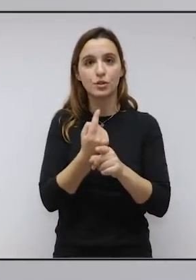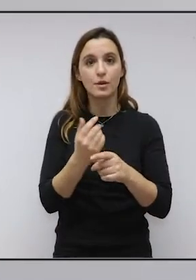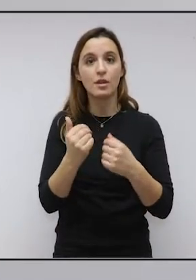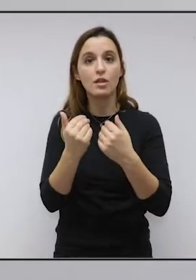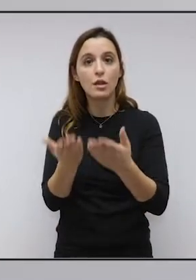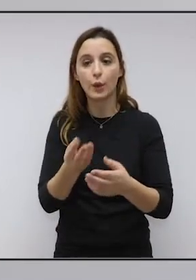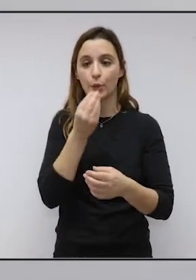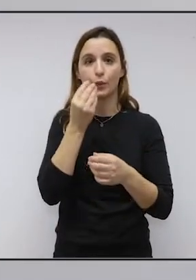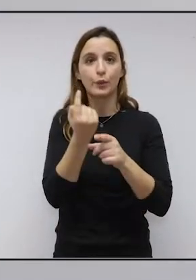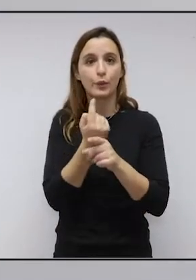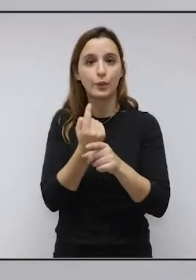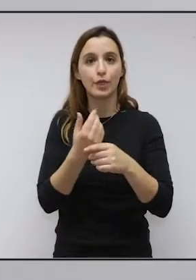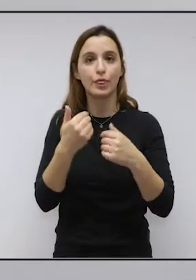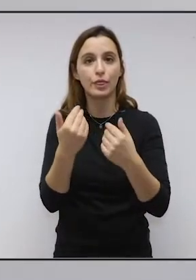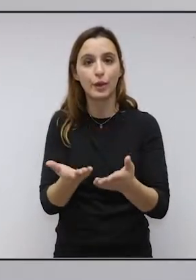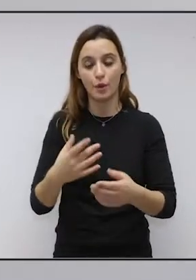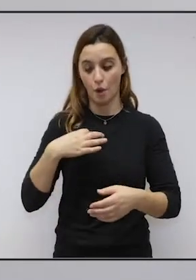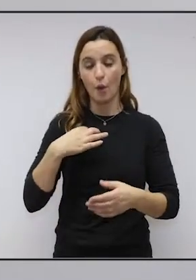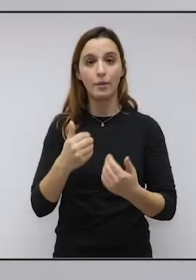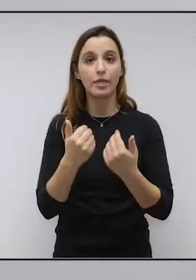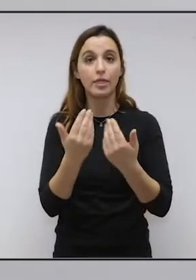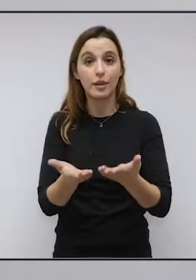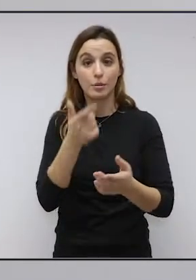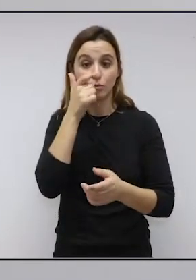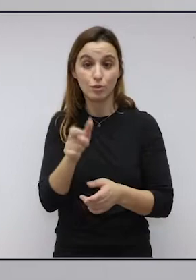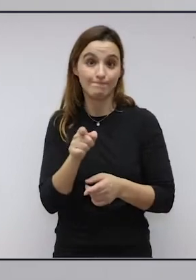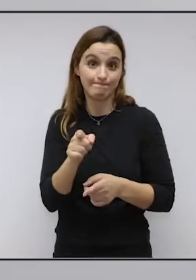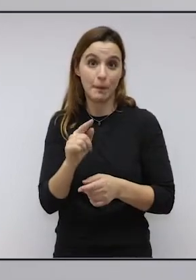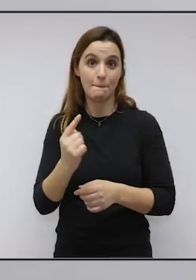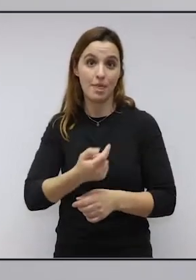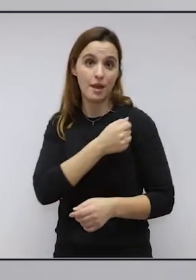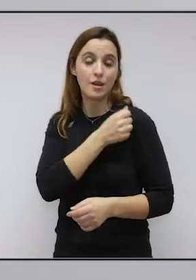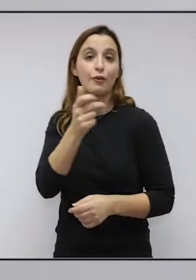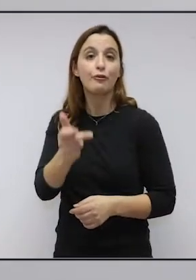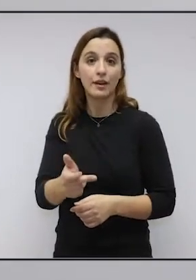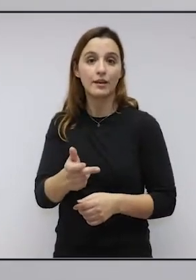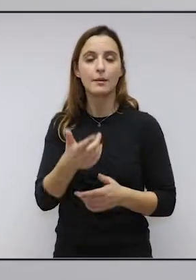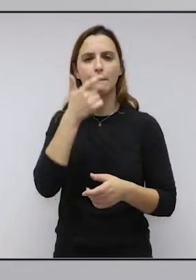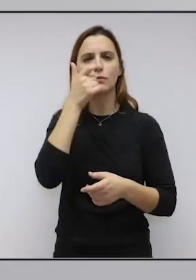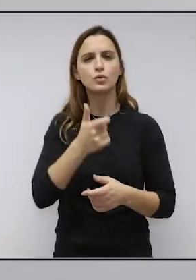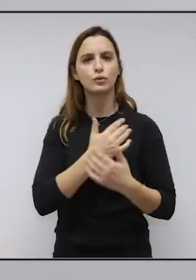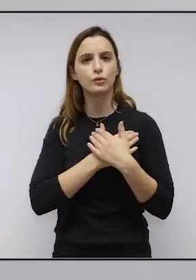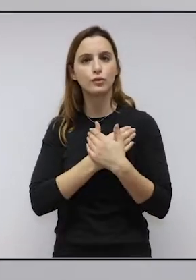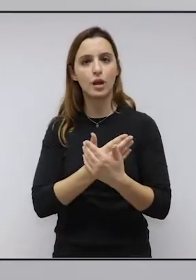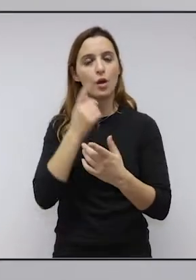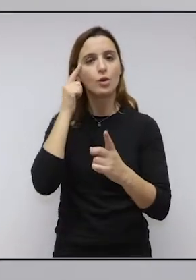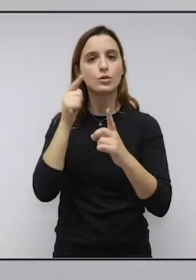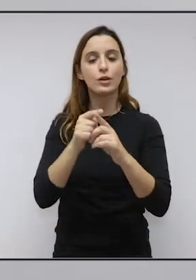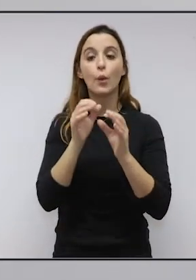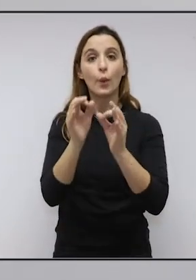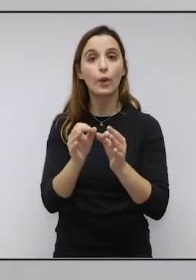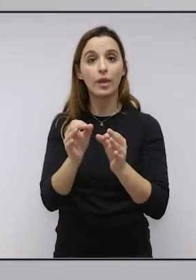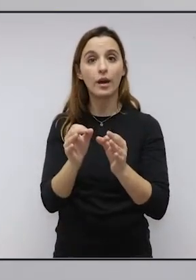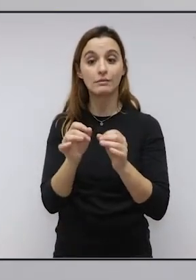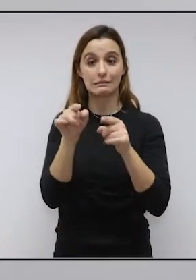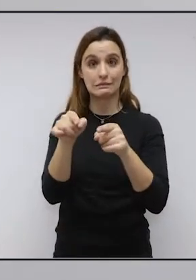comida, bens alimentares, peças de roupa, aos que não podiam sair de casa. Àqueles que se voluntariaram para cuidar de pessoas